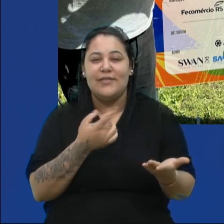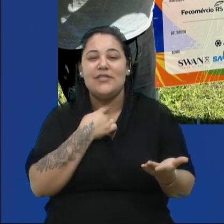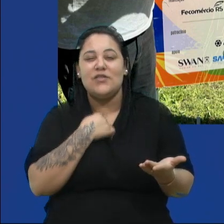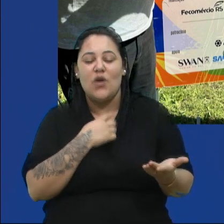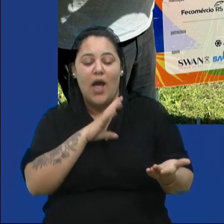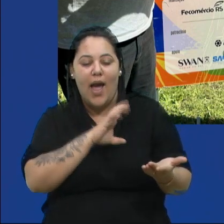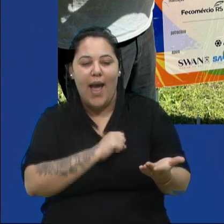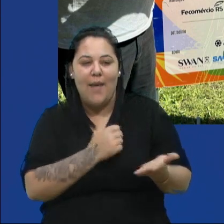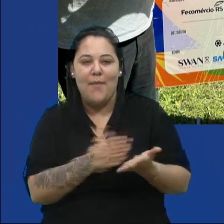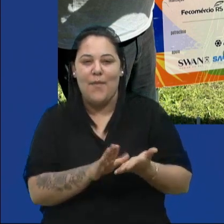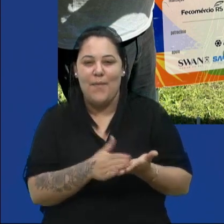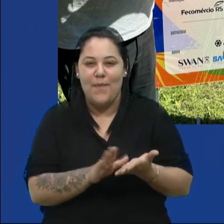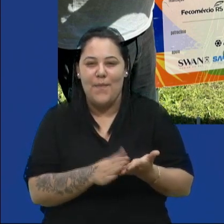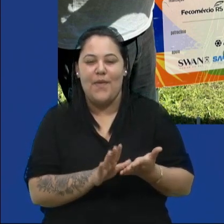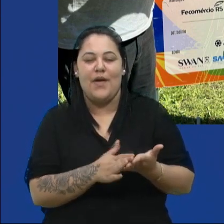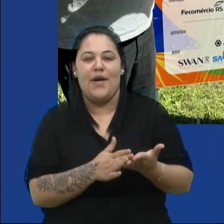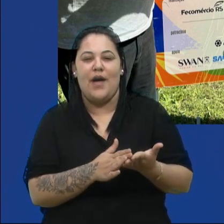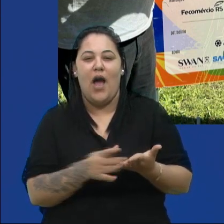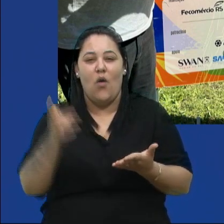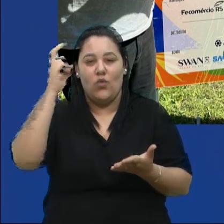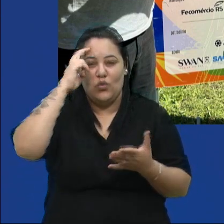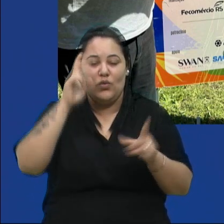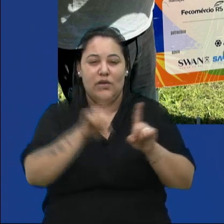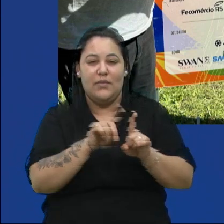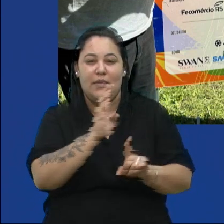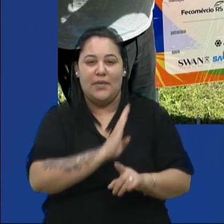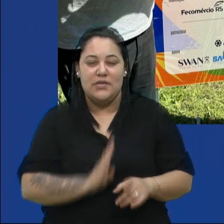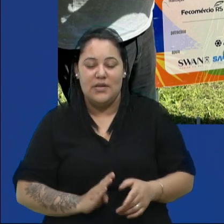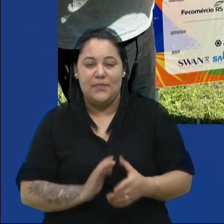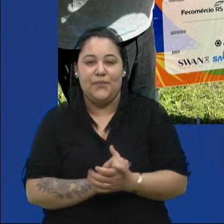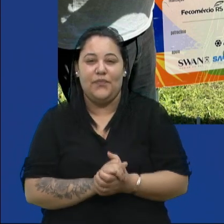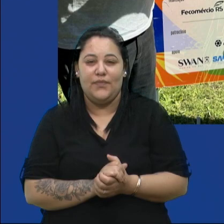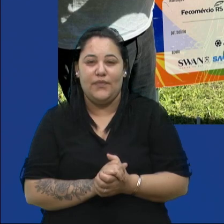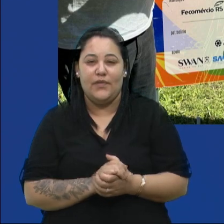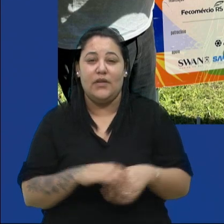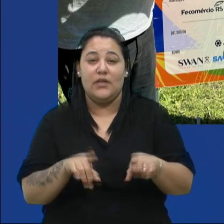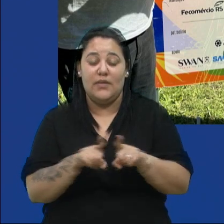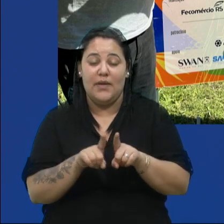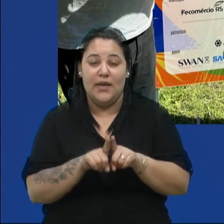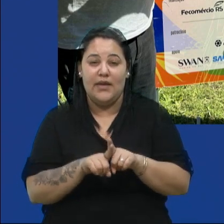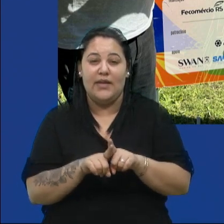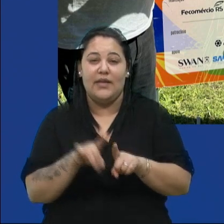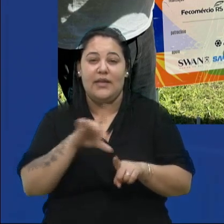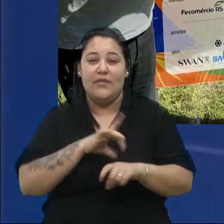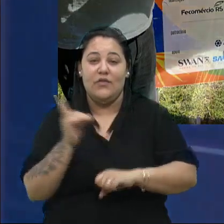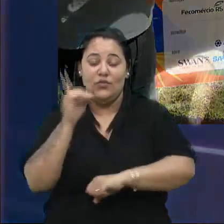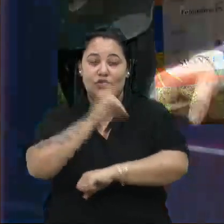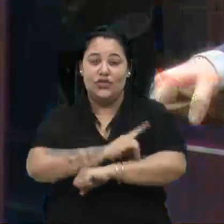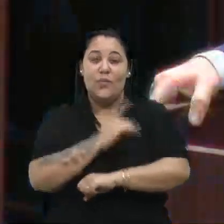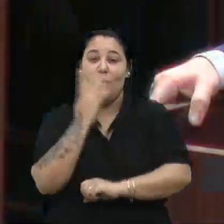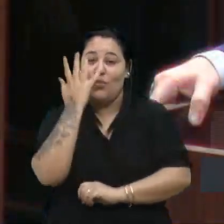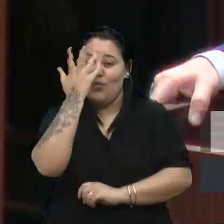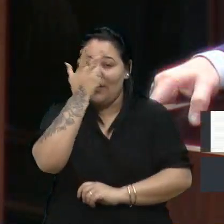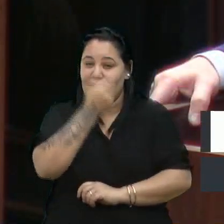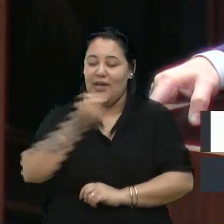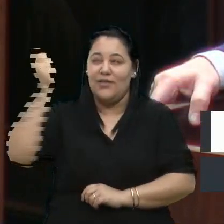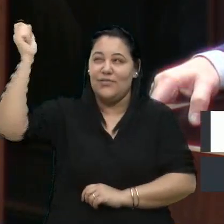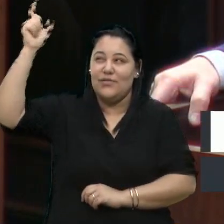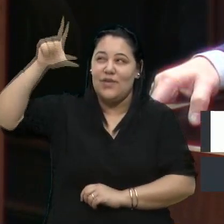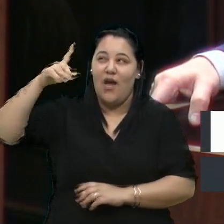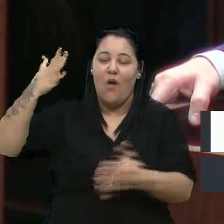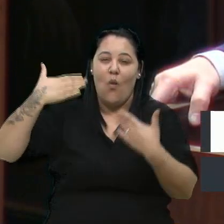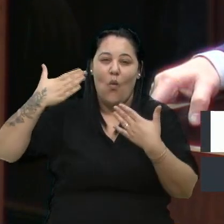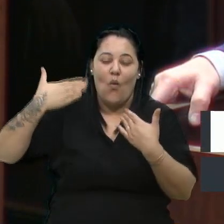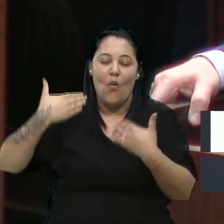roda de samba, a cultura brasileira. E foi um dia, também estava um dia muito bonito. E